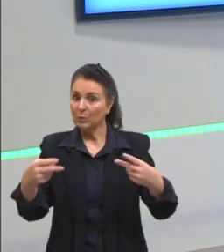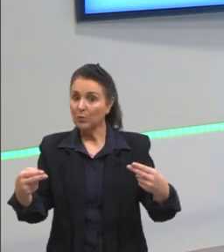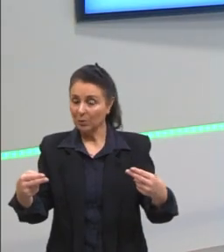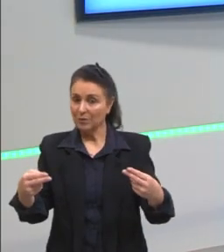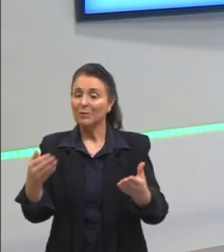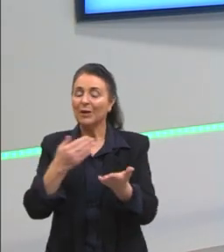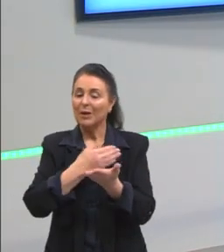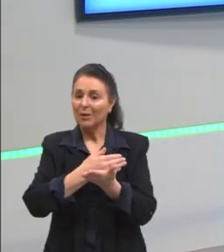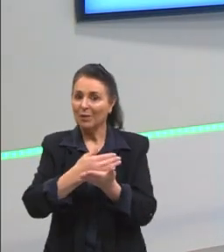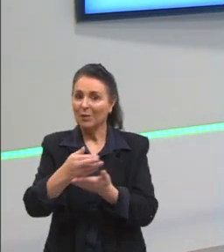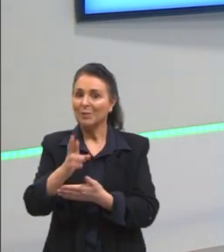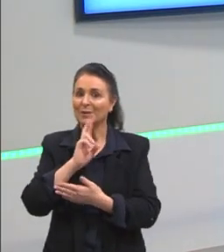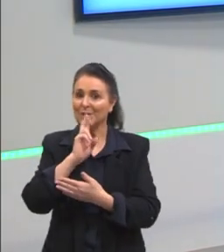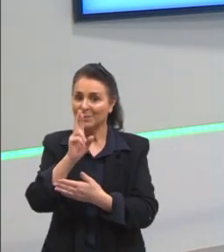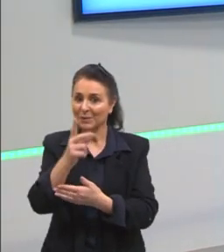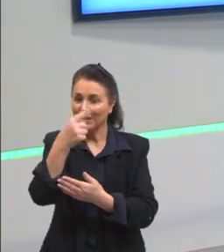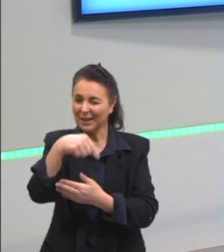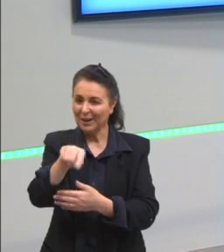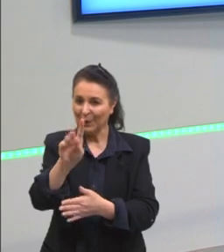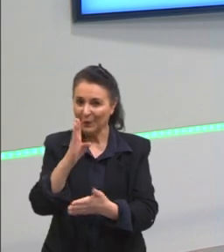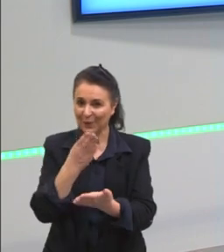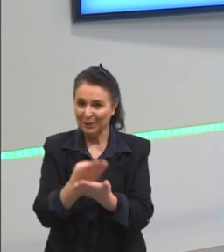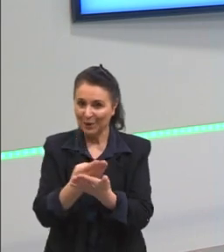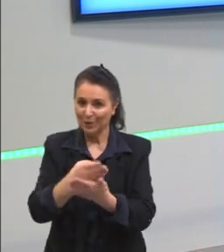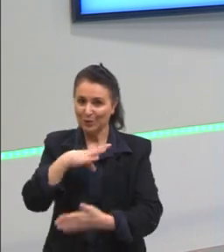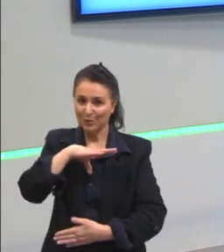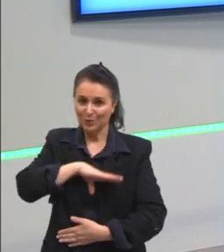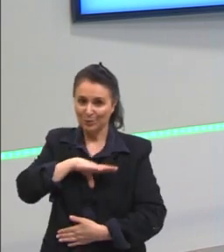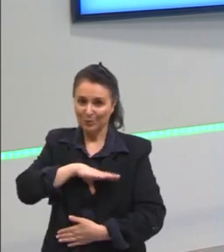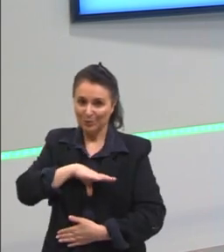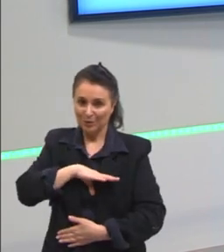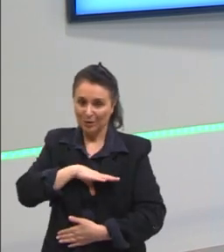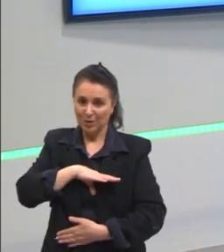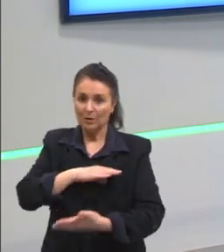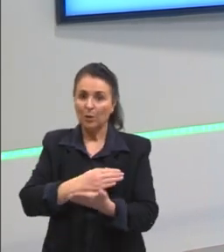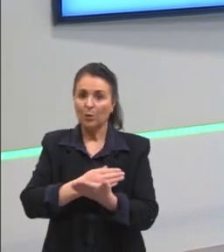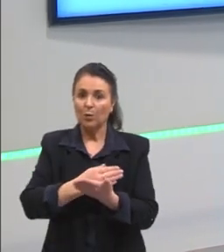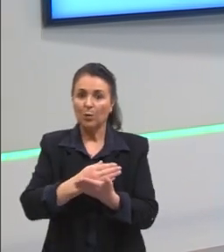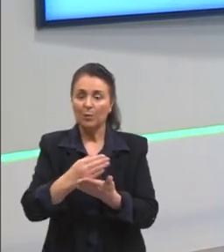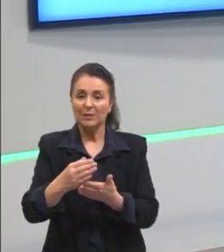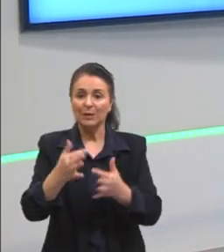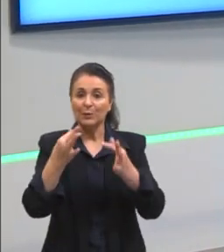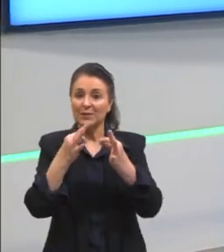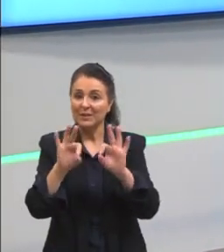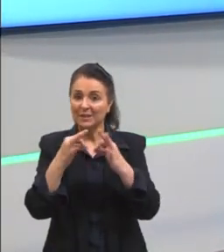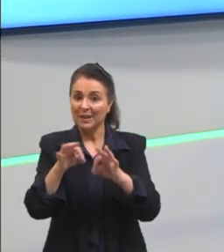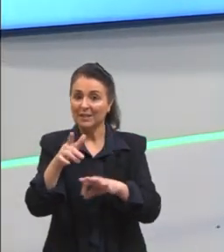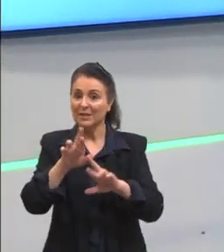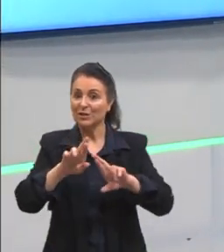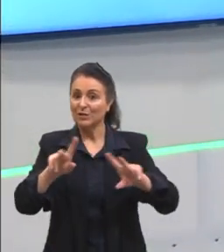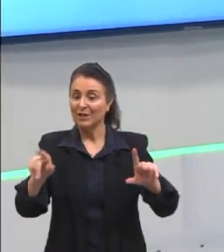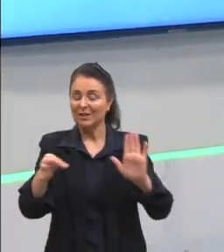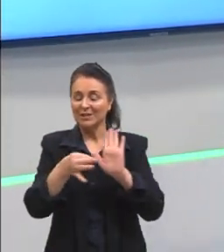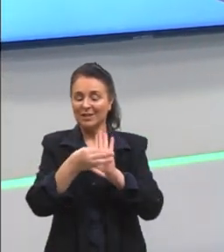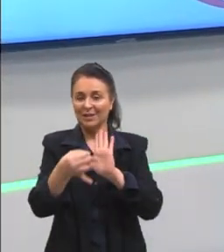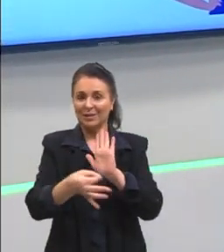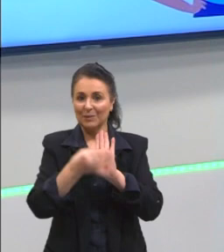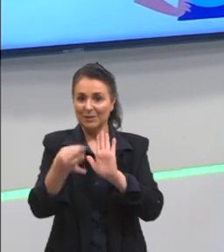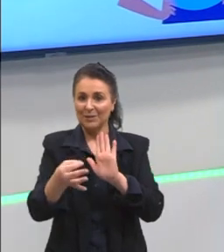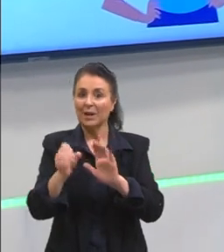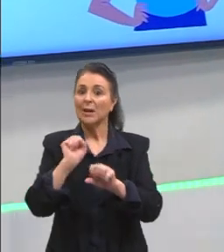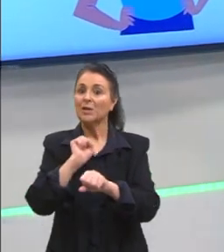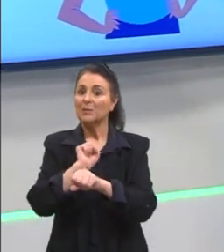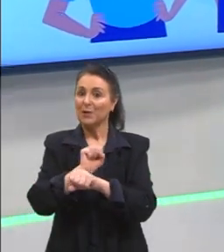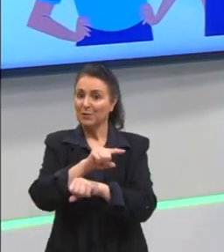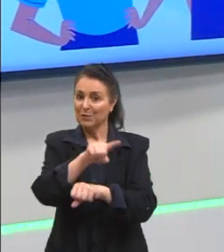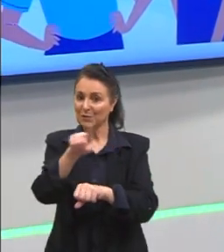começar a responder aí na nossa próxima aula, começando aí um novo bloco sobre sintaxe e argumentação. Eu espero